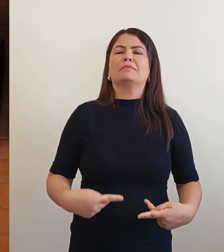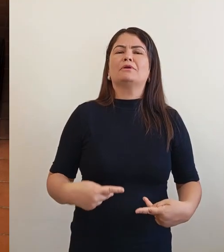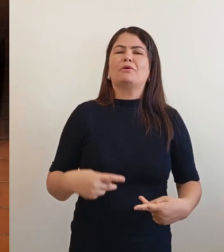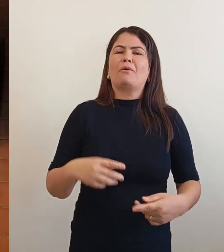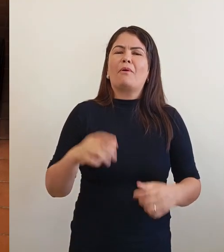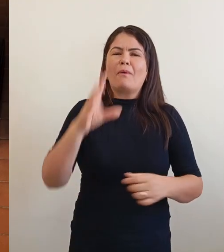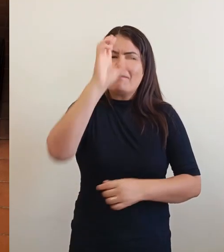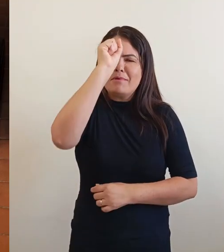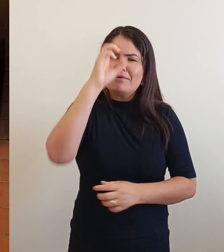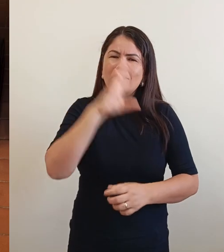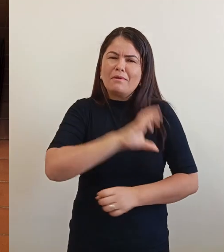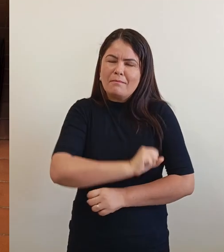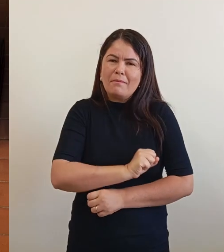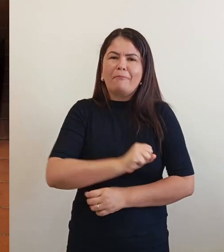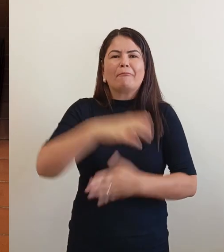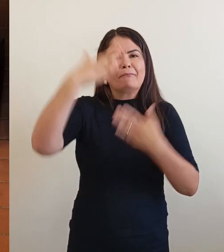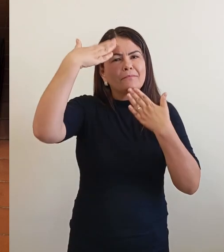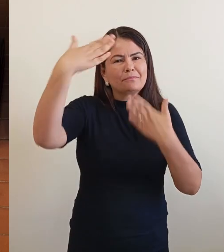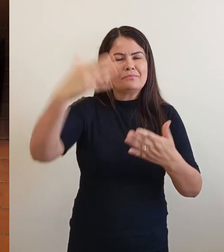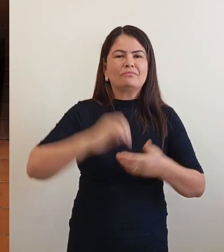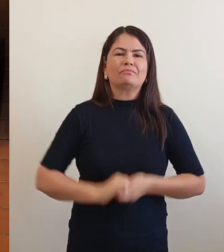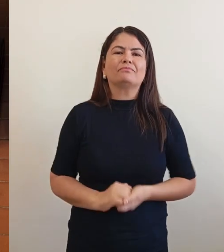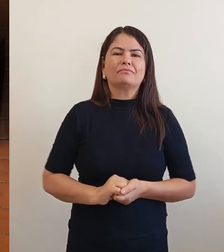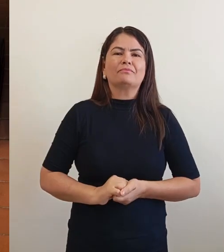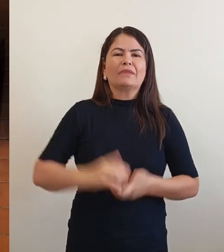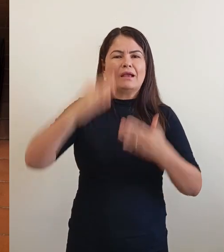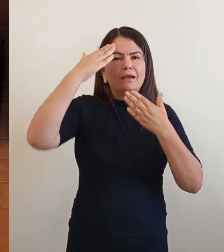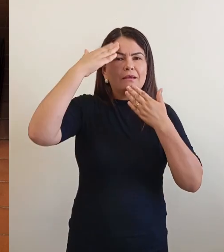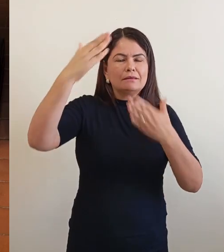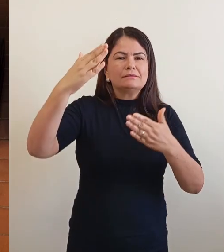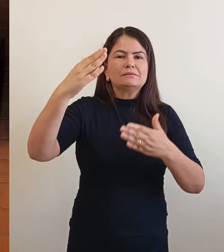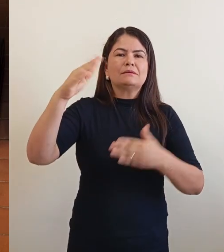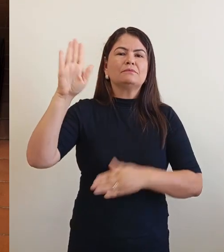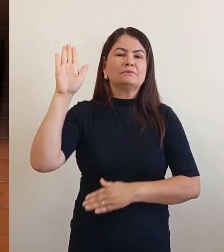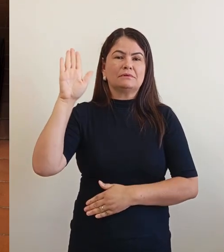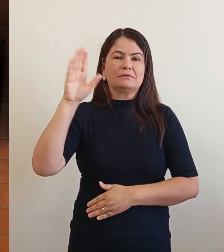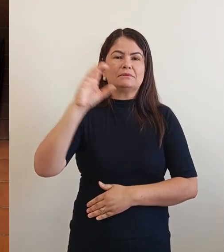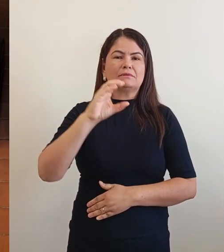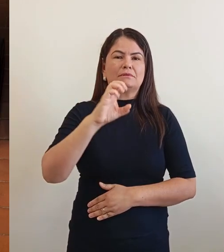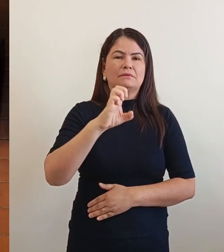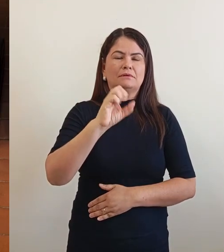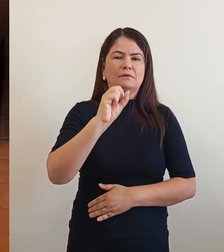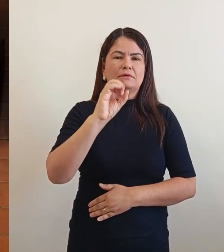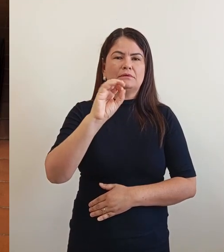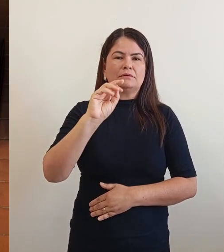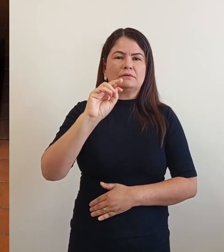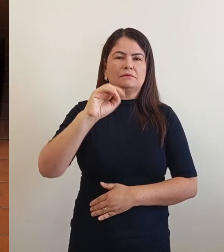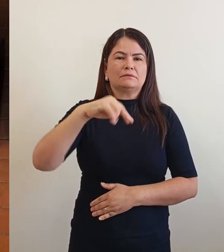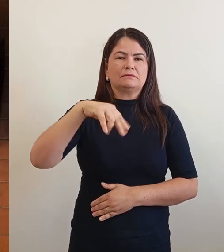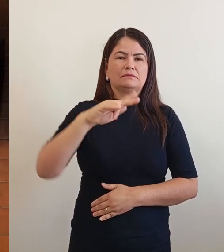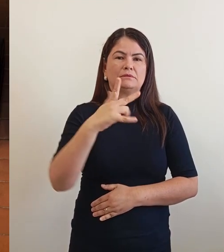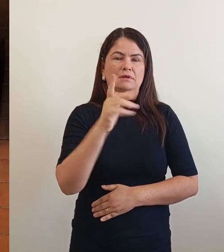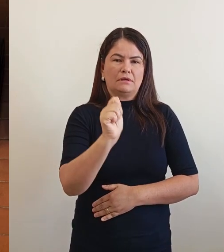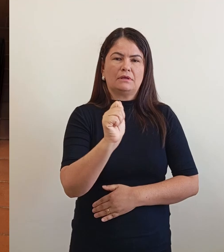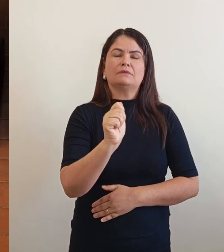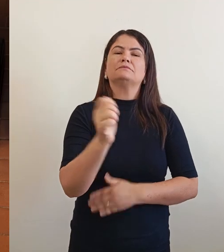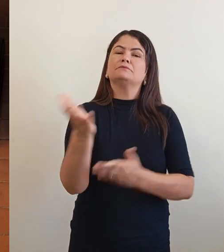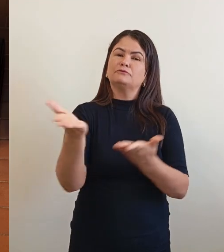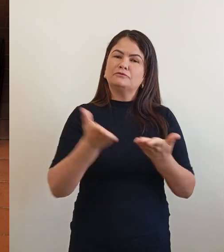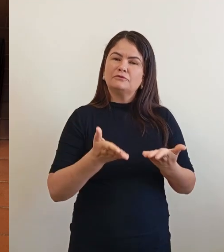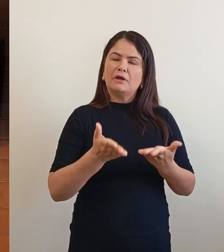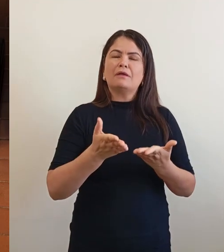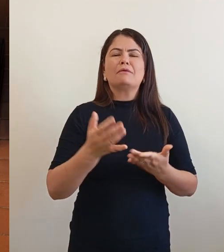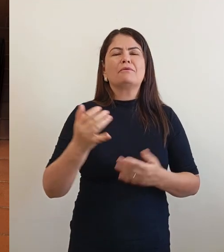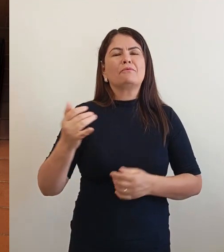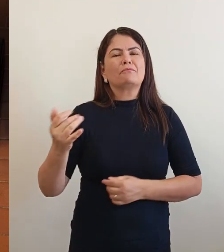Cezinha, muito obrigado por ter aceitado o convite, a vida do senhor foi muito importante, esse projeto tem